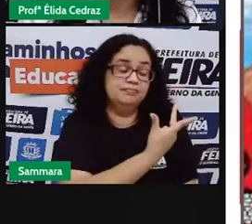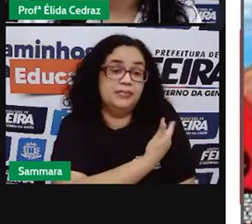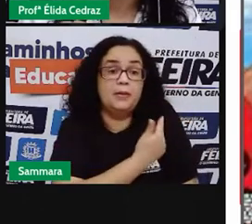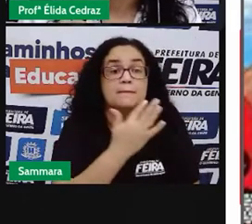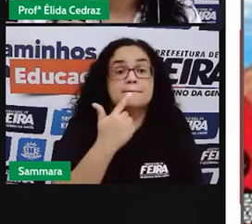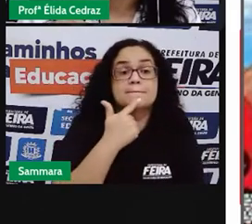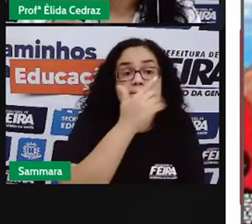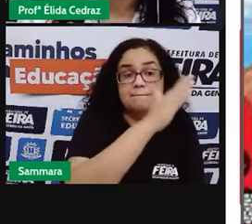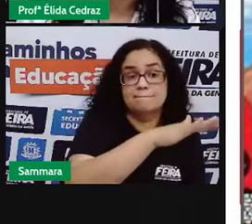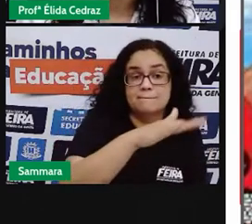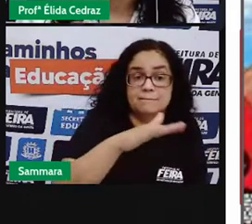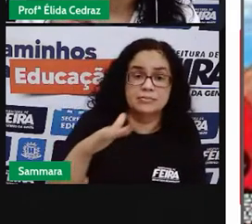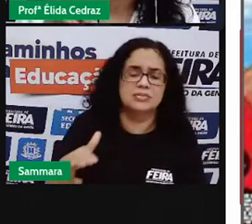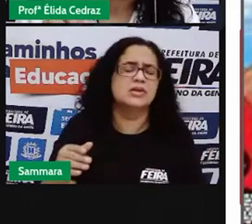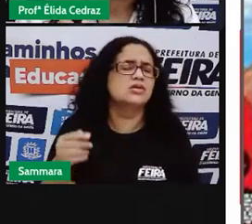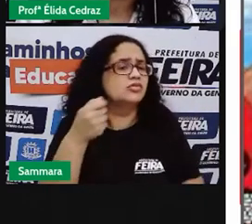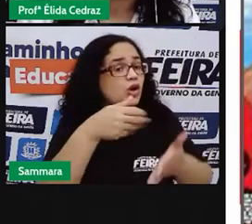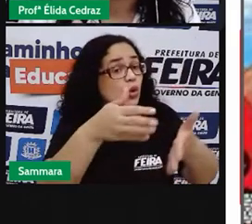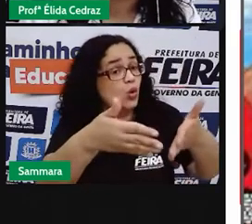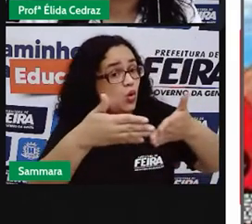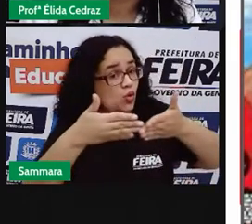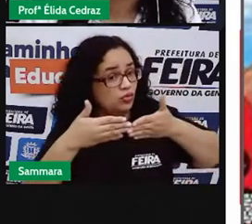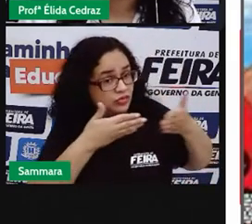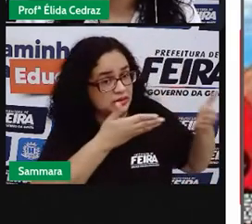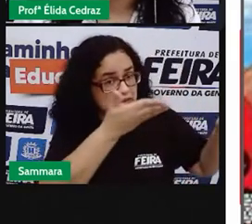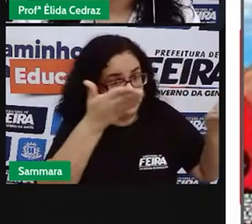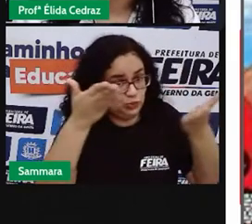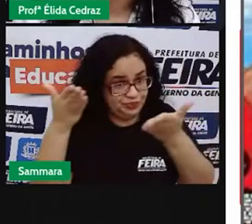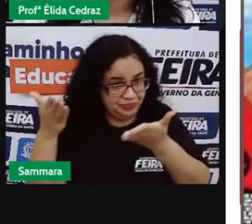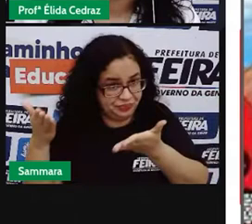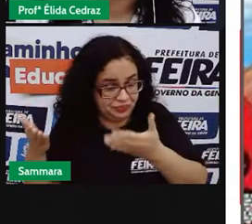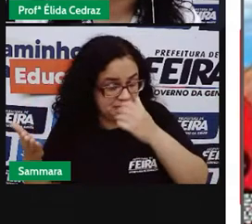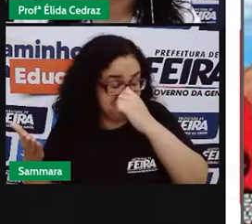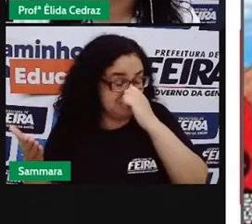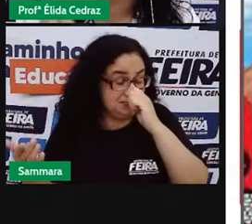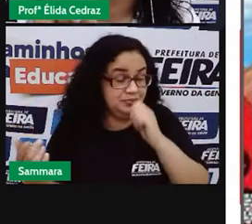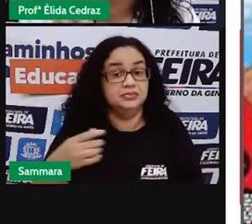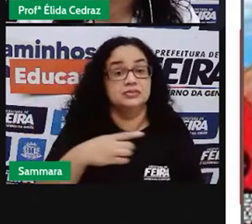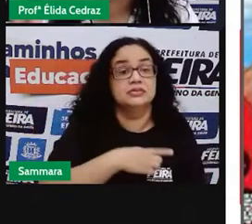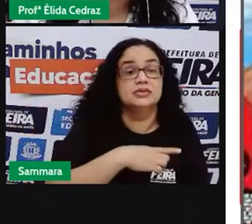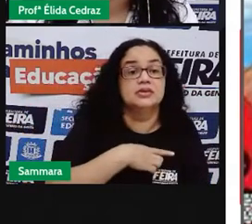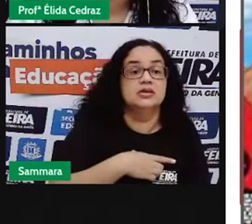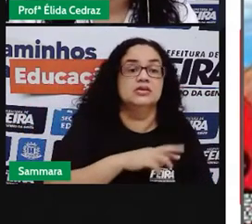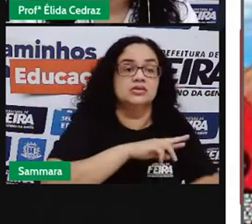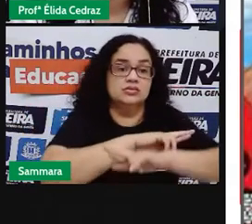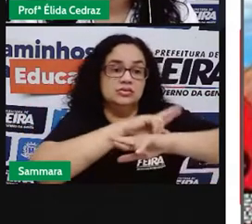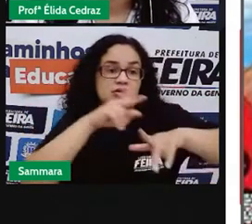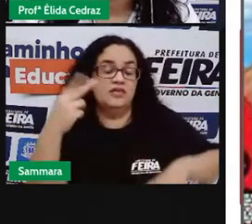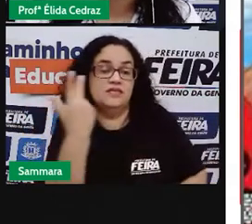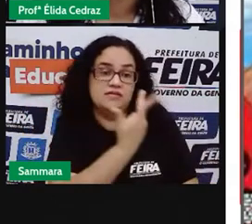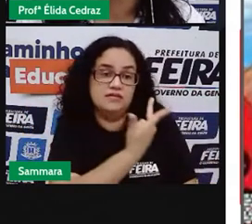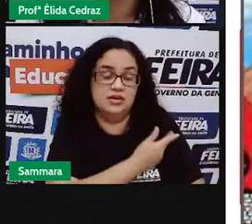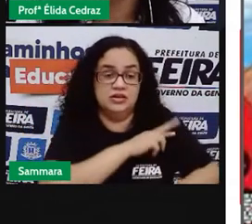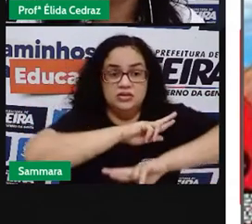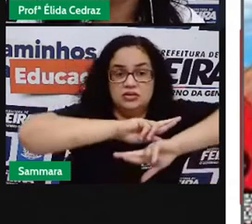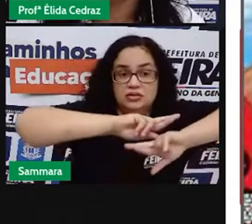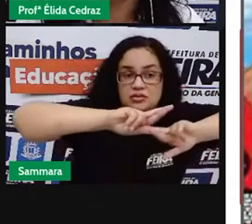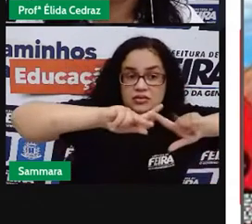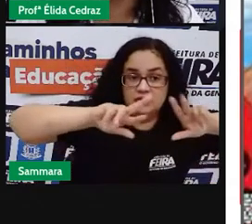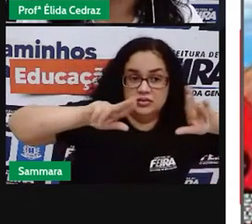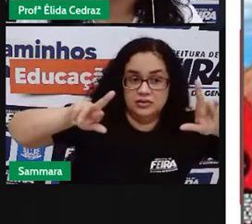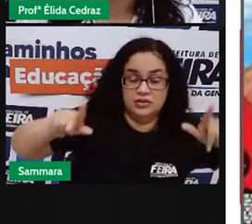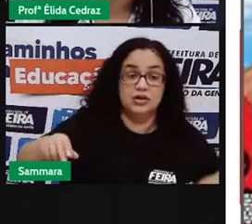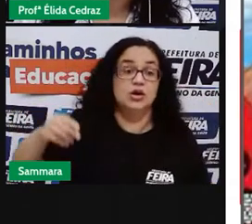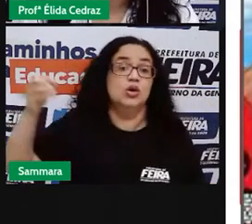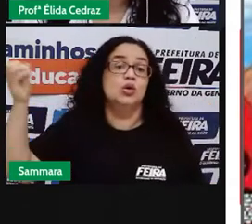E ele está convidando para a campanha de multivacinação, que é a